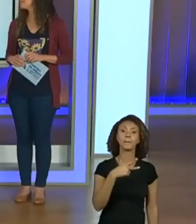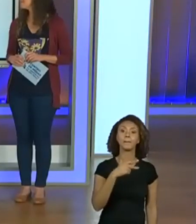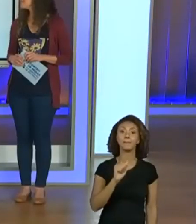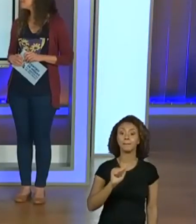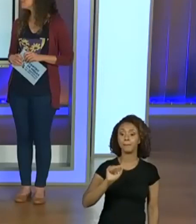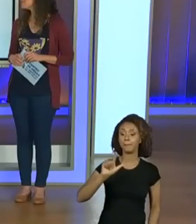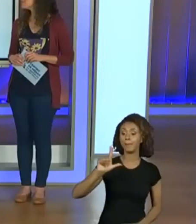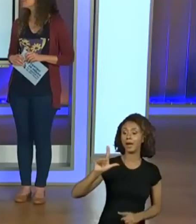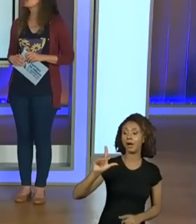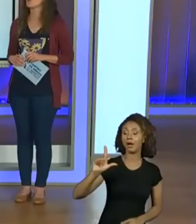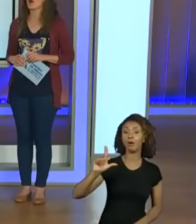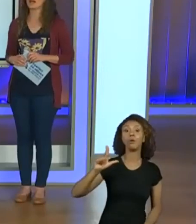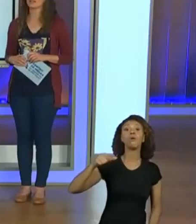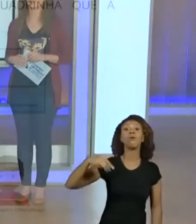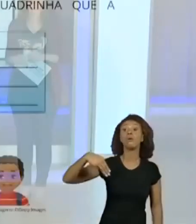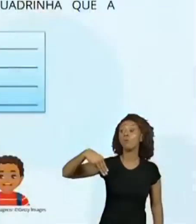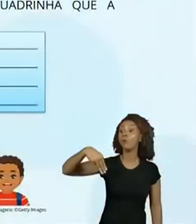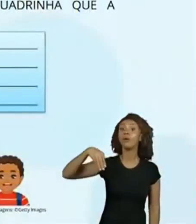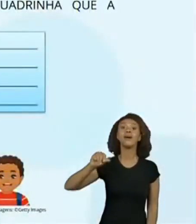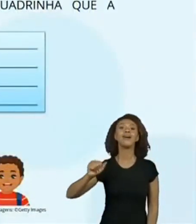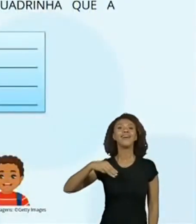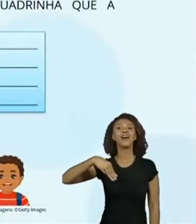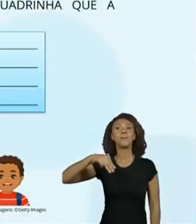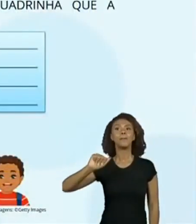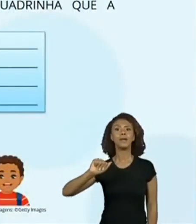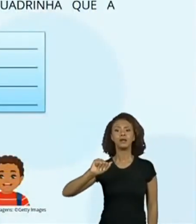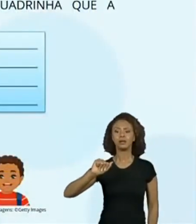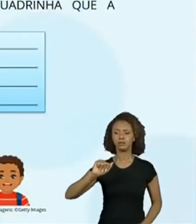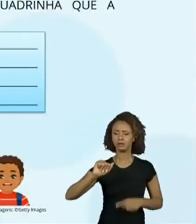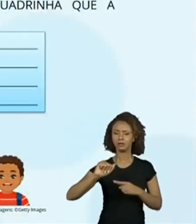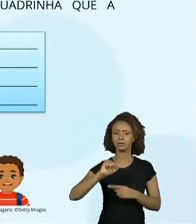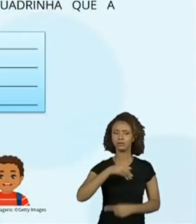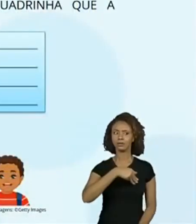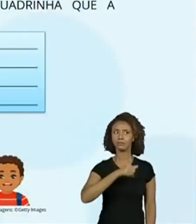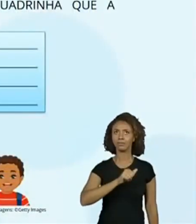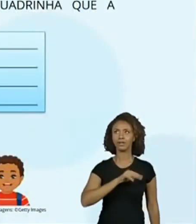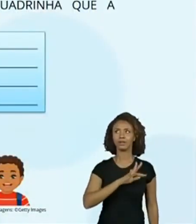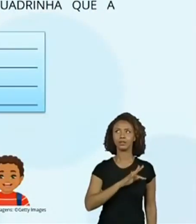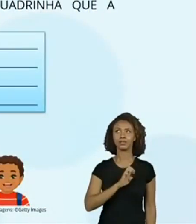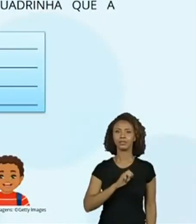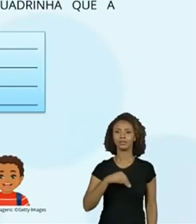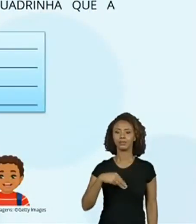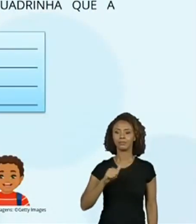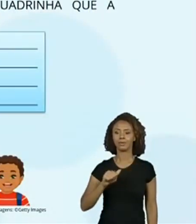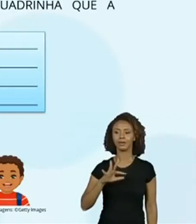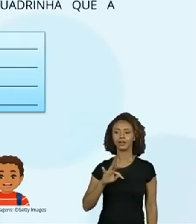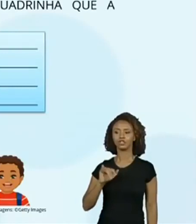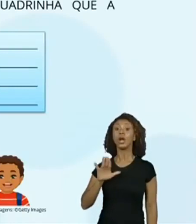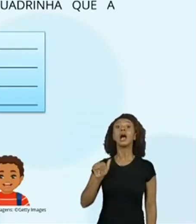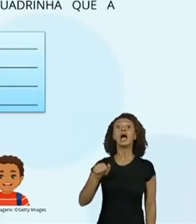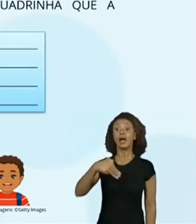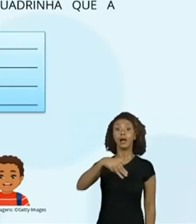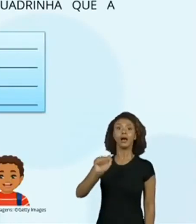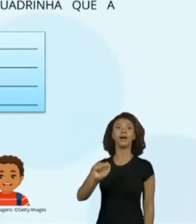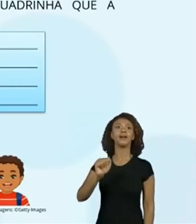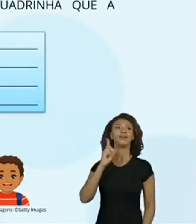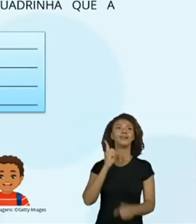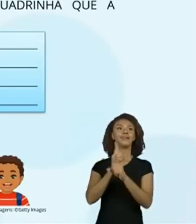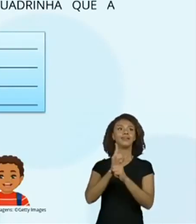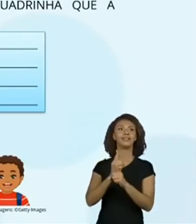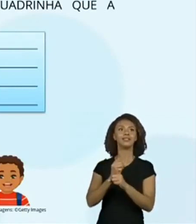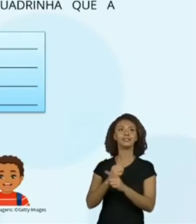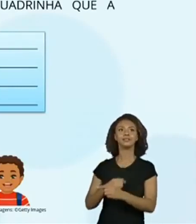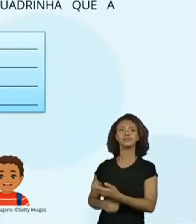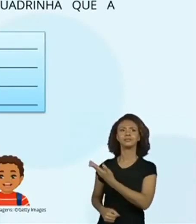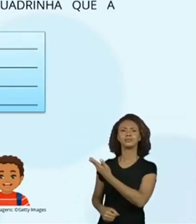Ma. Que é o M. E o A do matemática? O M e o A. Pau, Nossa, ficou distante.